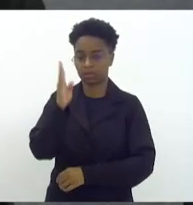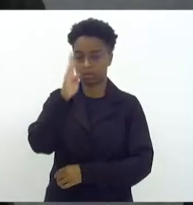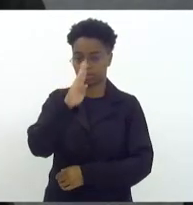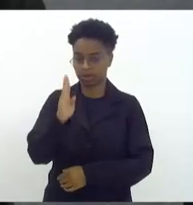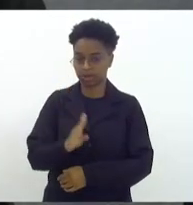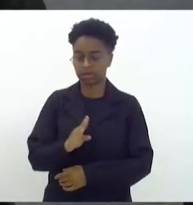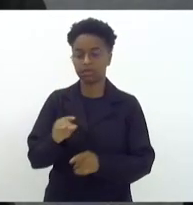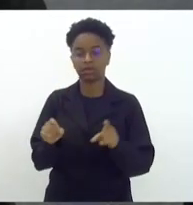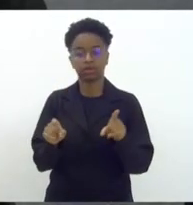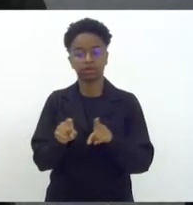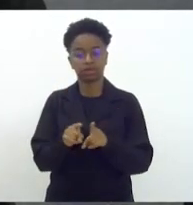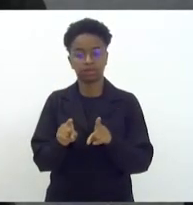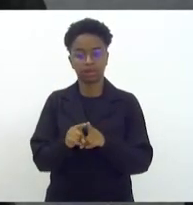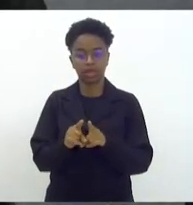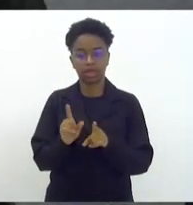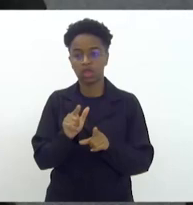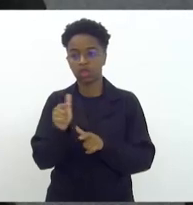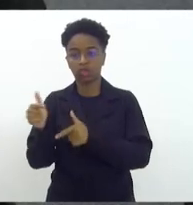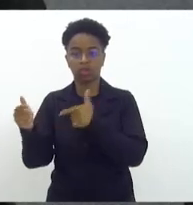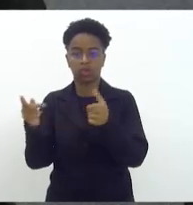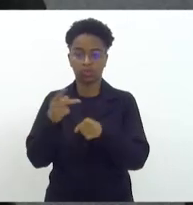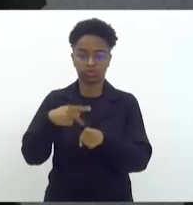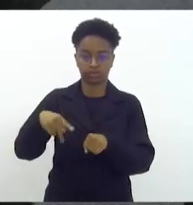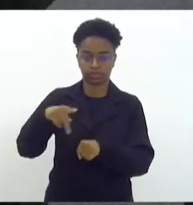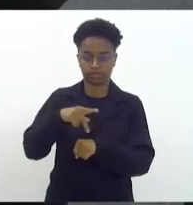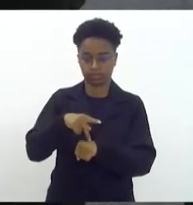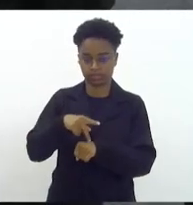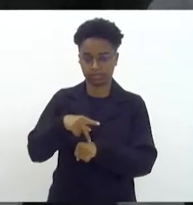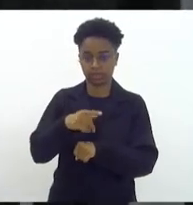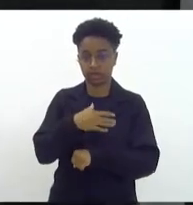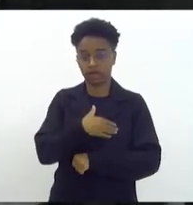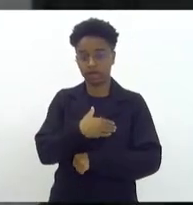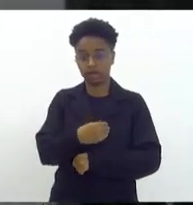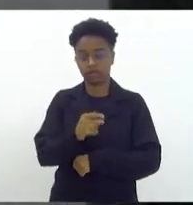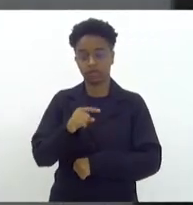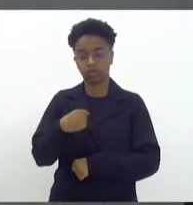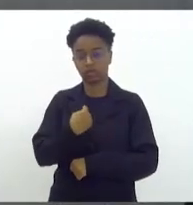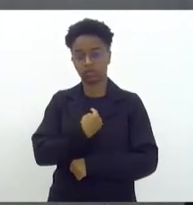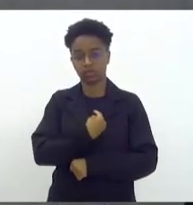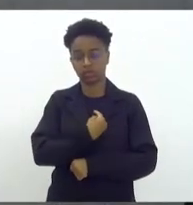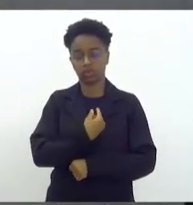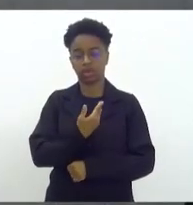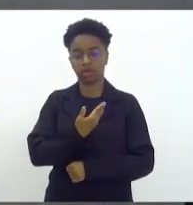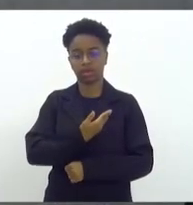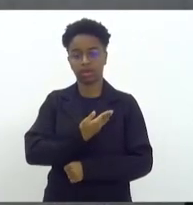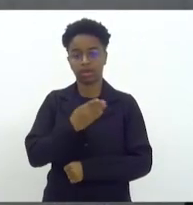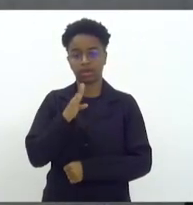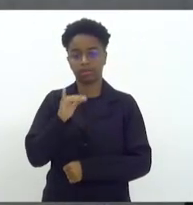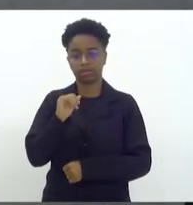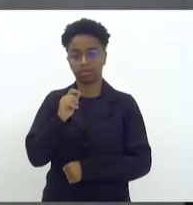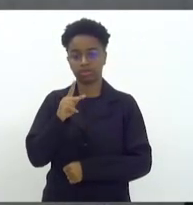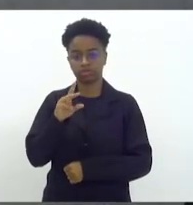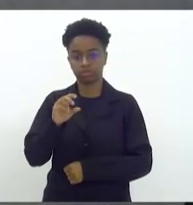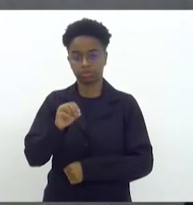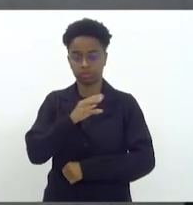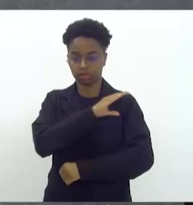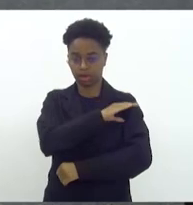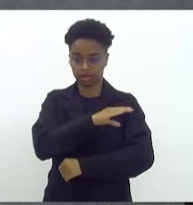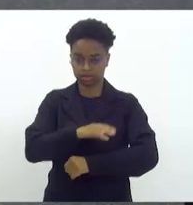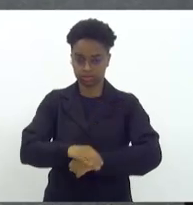e também fora do nosso país. filho do nosso querido Bispo Primais da Assembleia de Deus